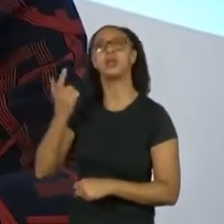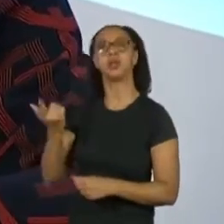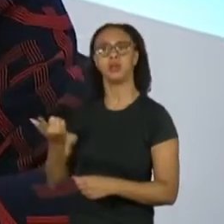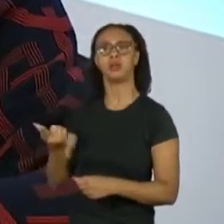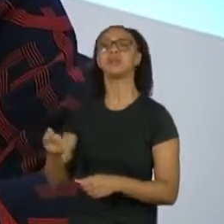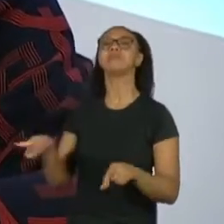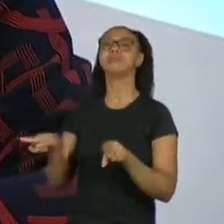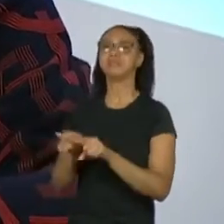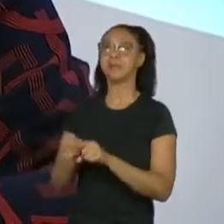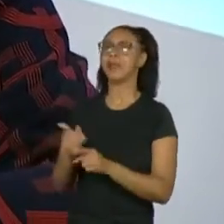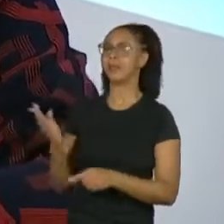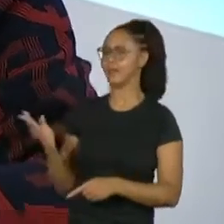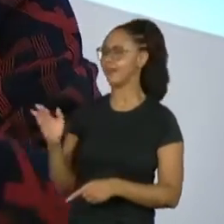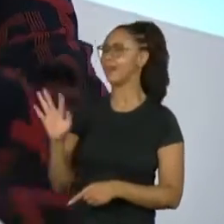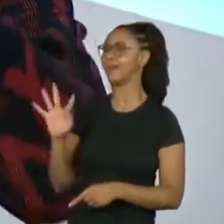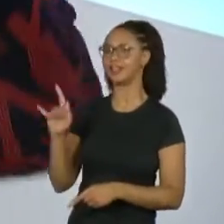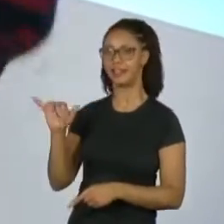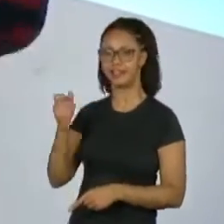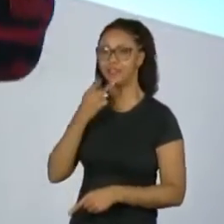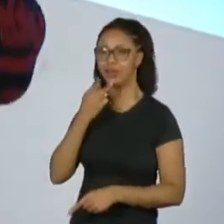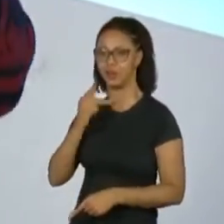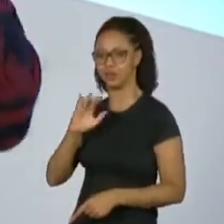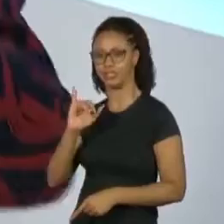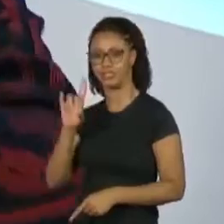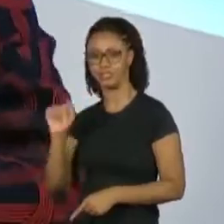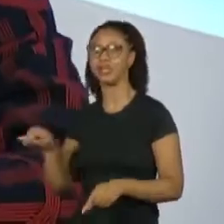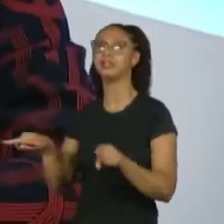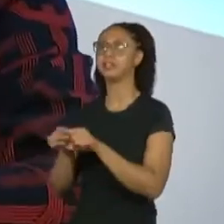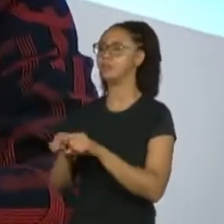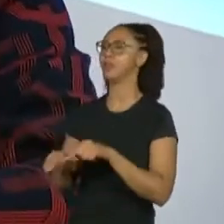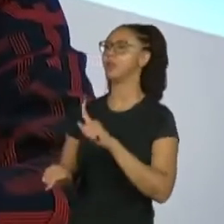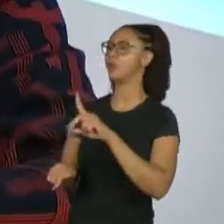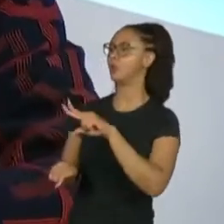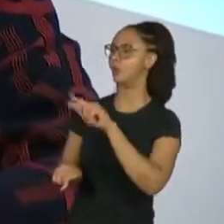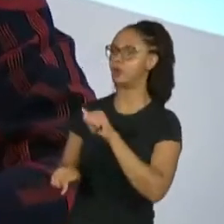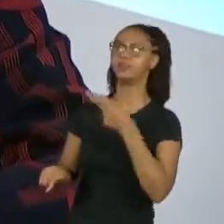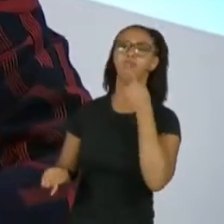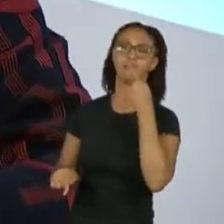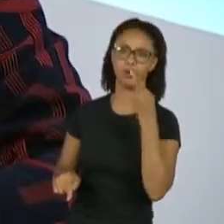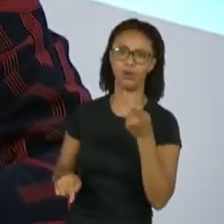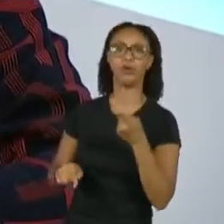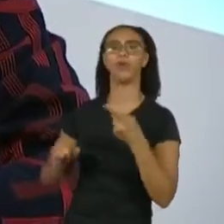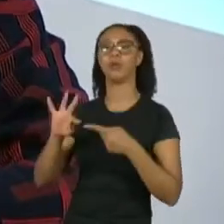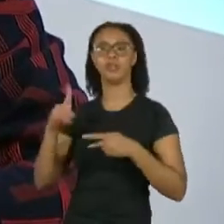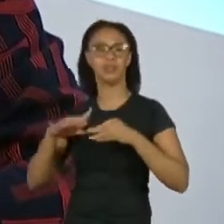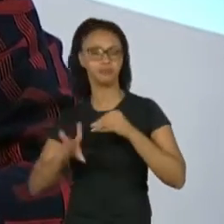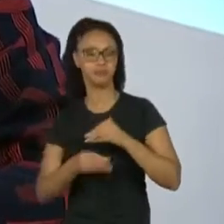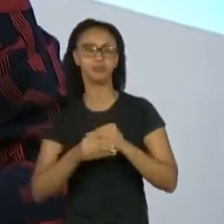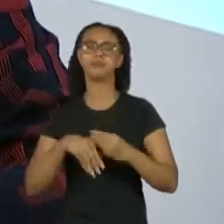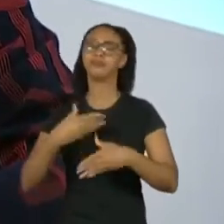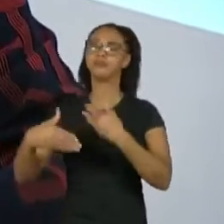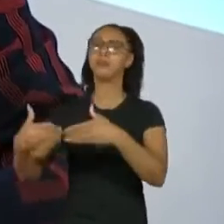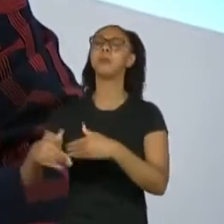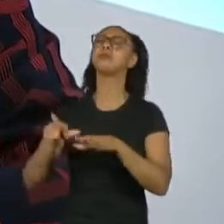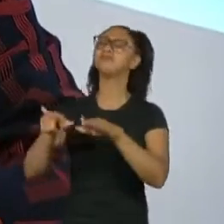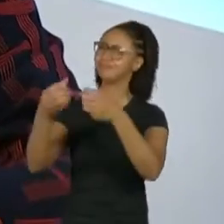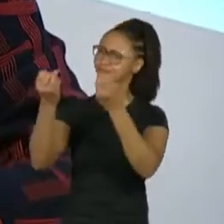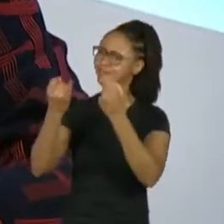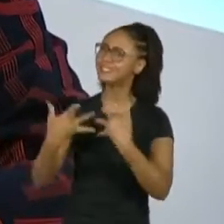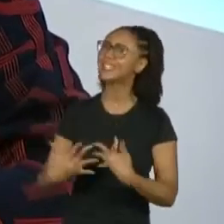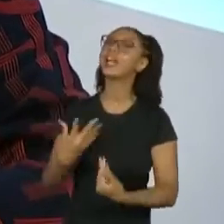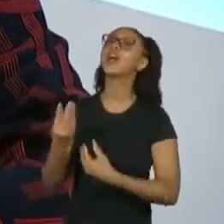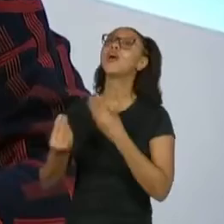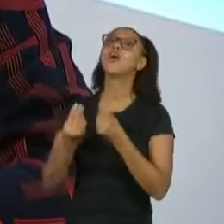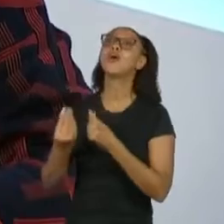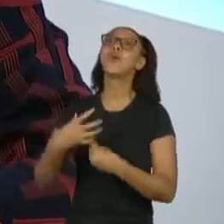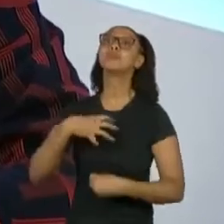até que a Thaís fez a pergunta do Cidã. A Luanda trouxe, a Thaís complementou. Então, conta para a gente um pouquinho como